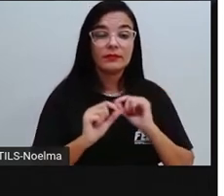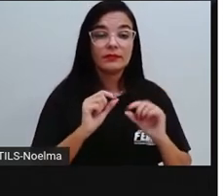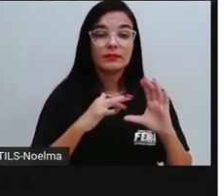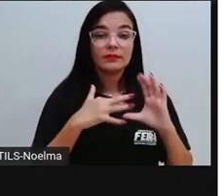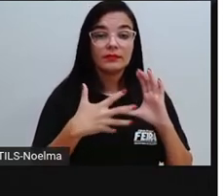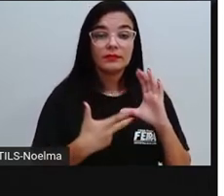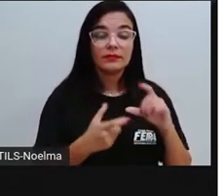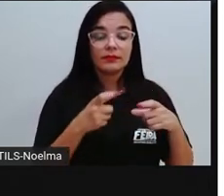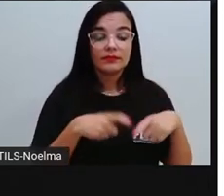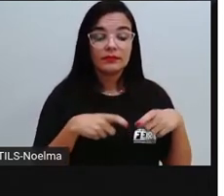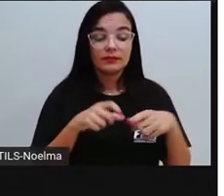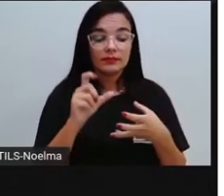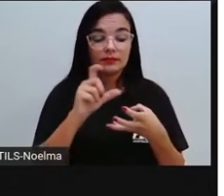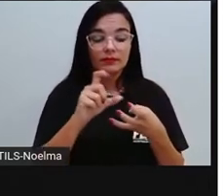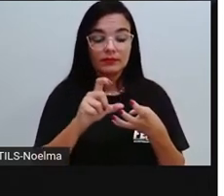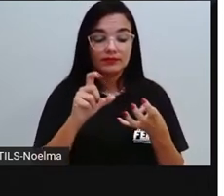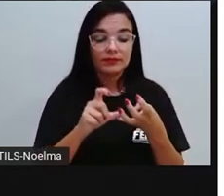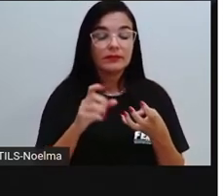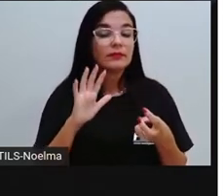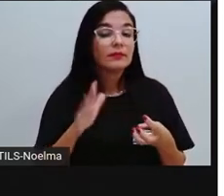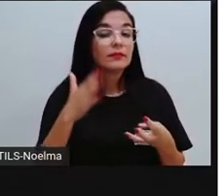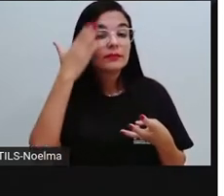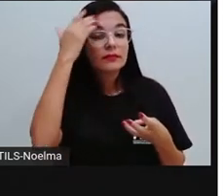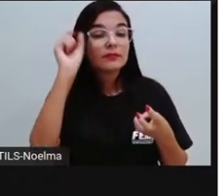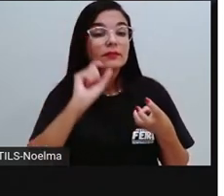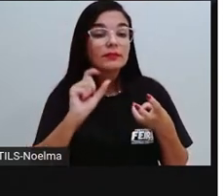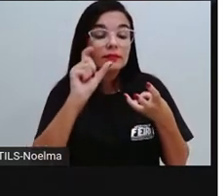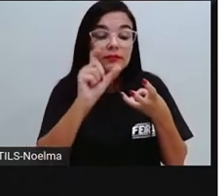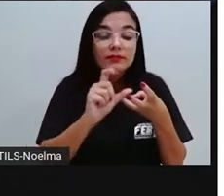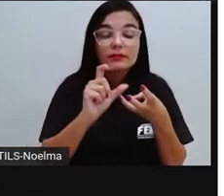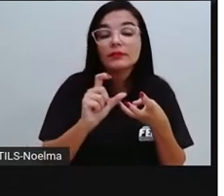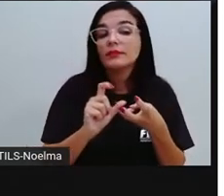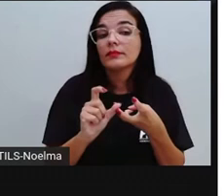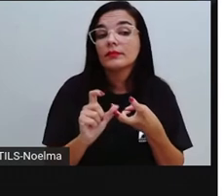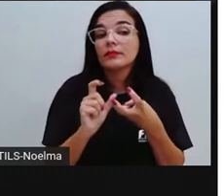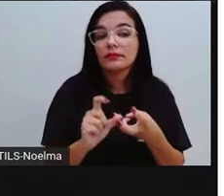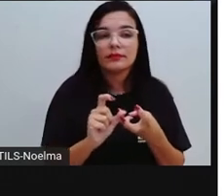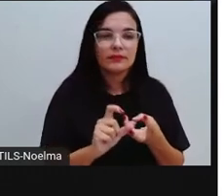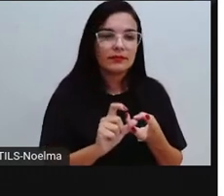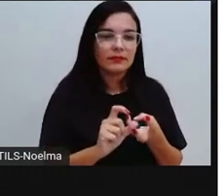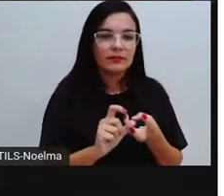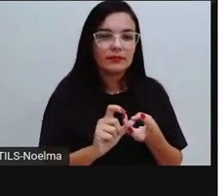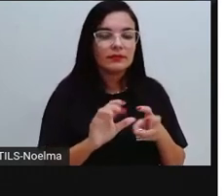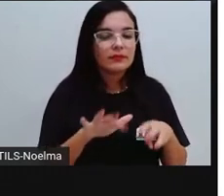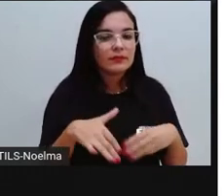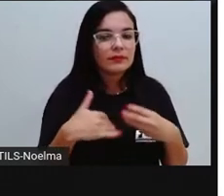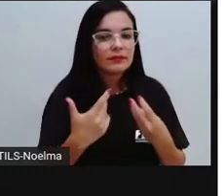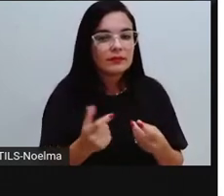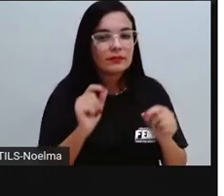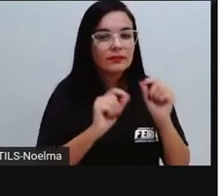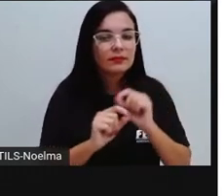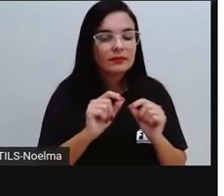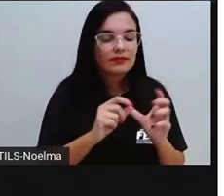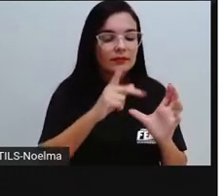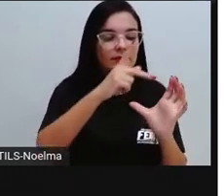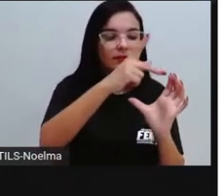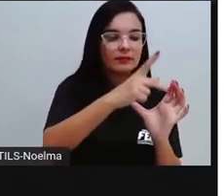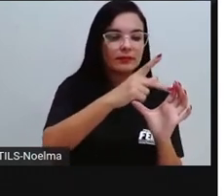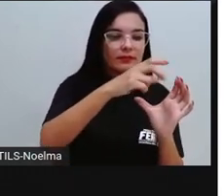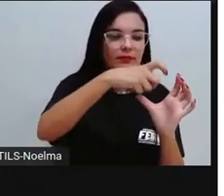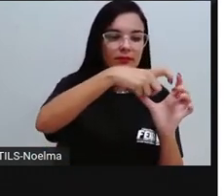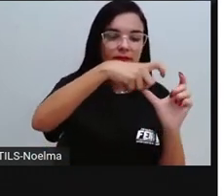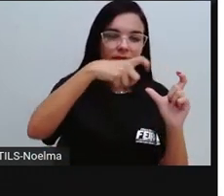localização dessa sílaba, a gente percebe que ela é a penúltima sílaba. Então, ela é classificada como